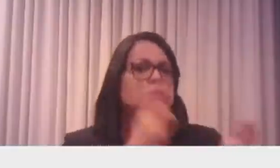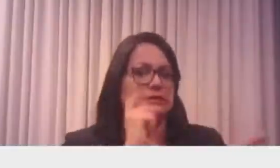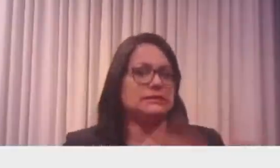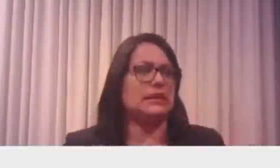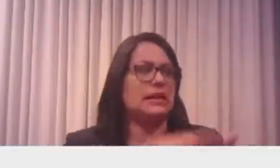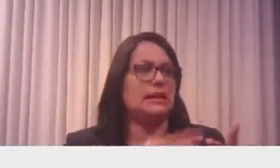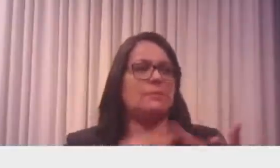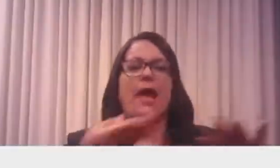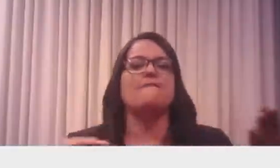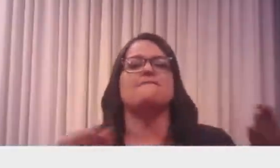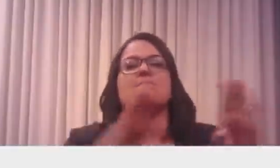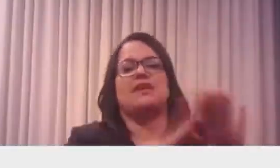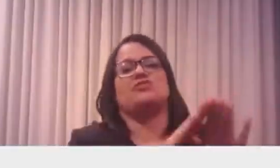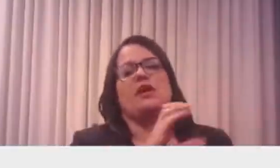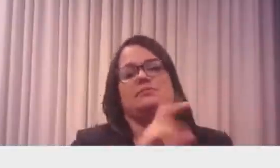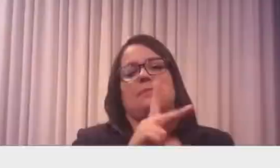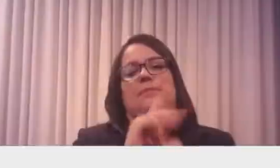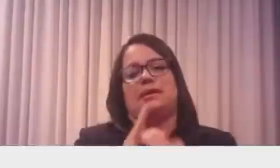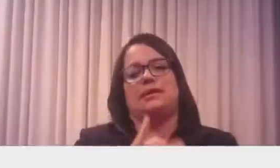CPI.